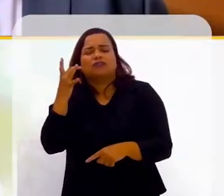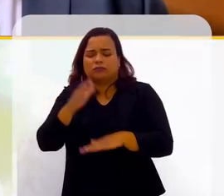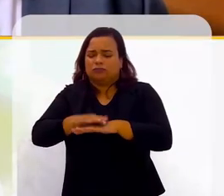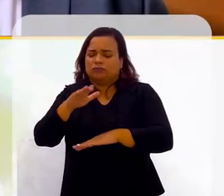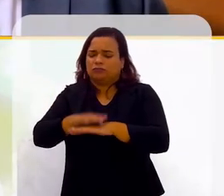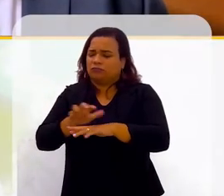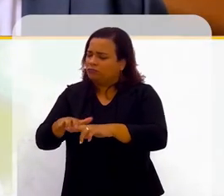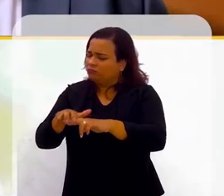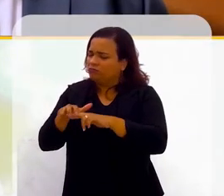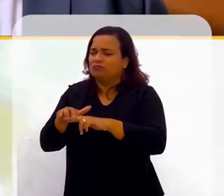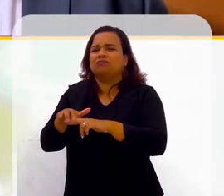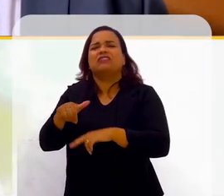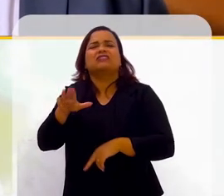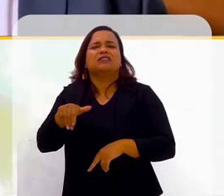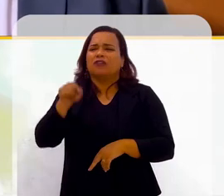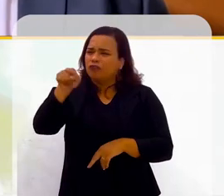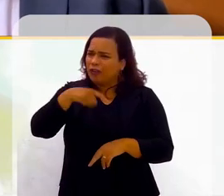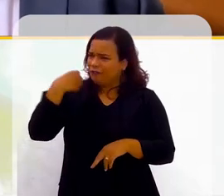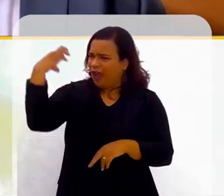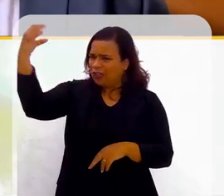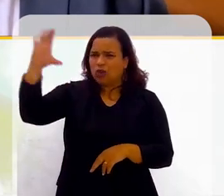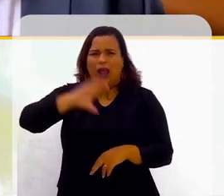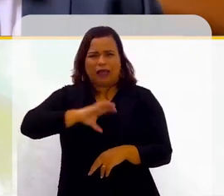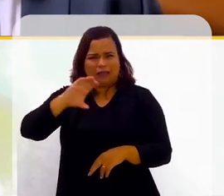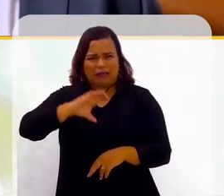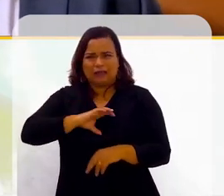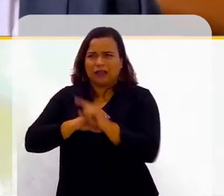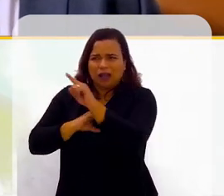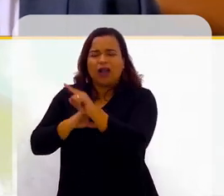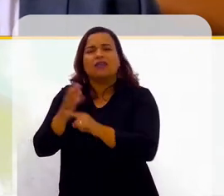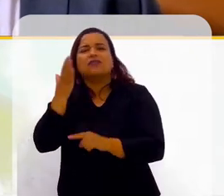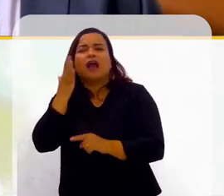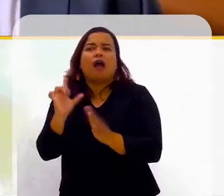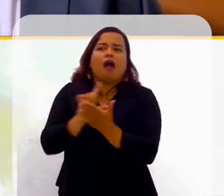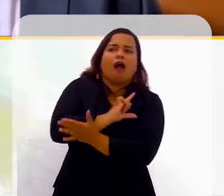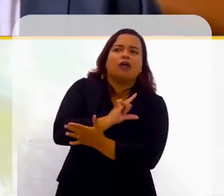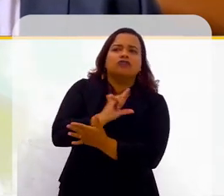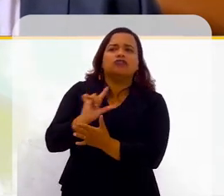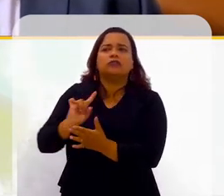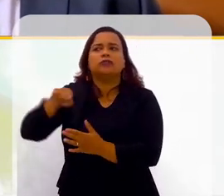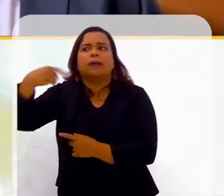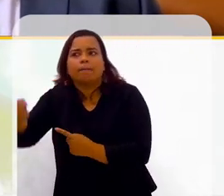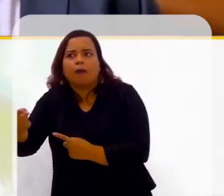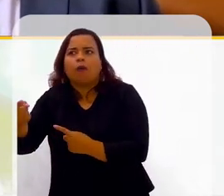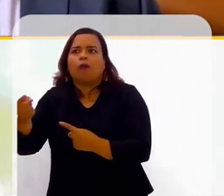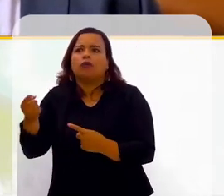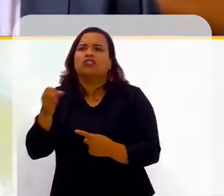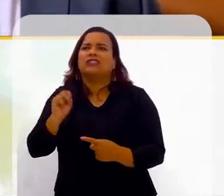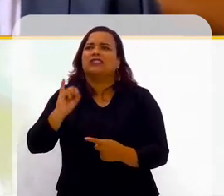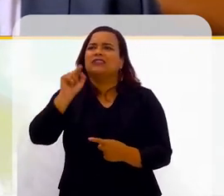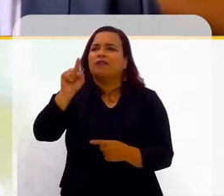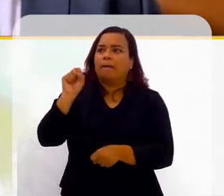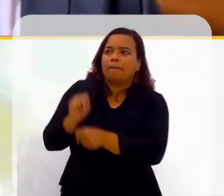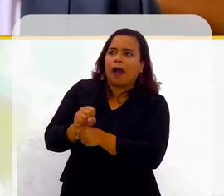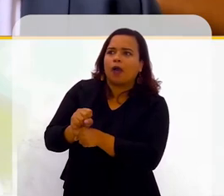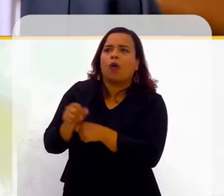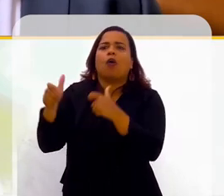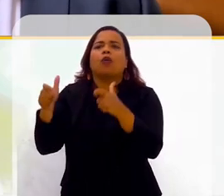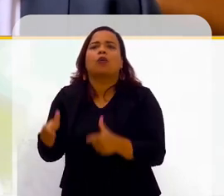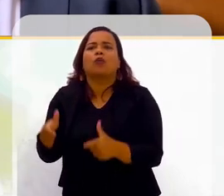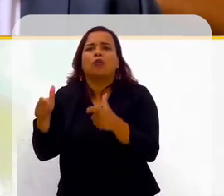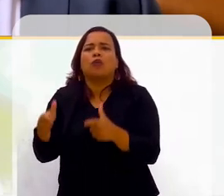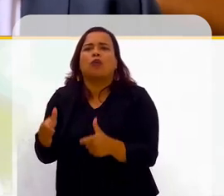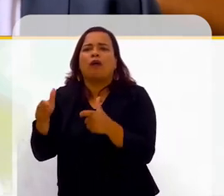viagem no Canadá, eu queria saber se foi antes ou foi depois. Se você fez aquele pitch, que é